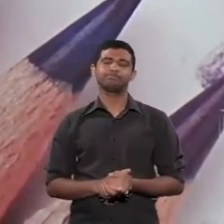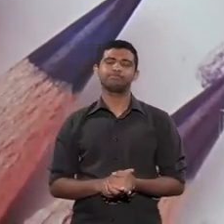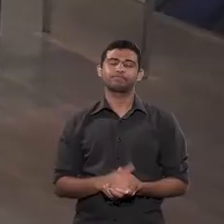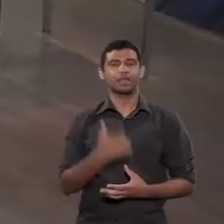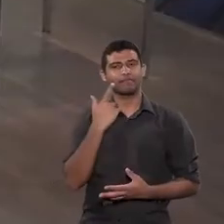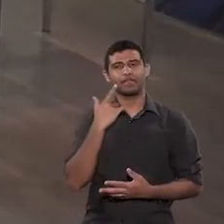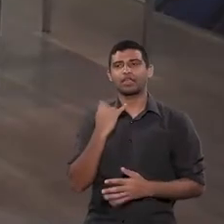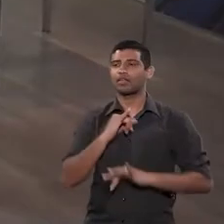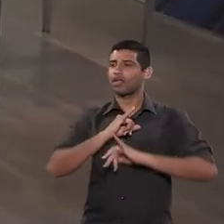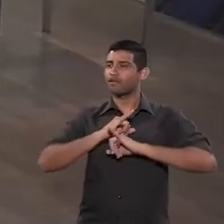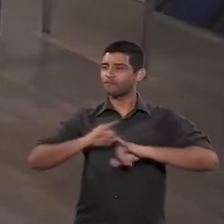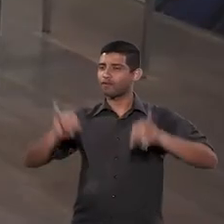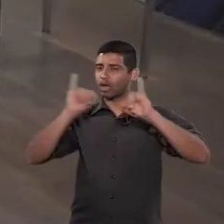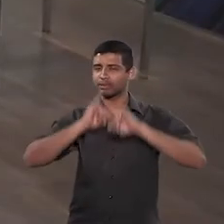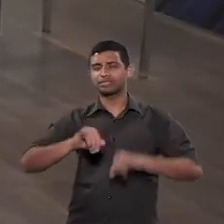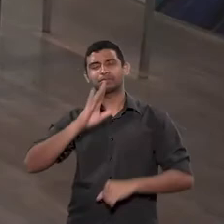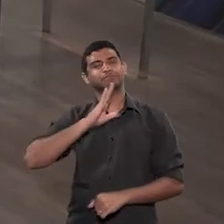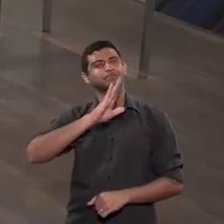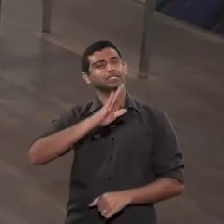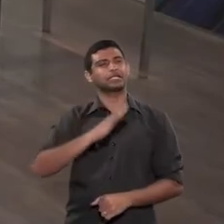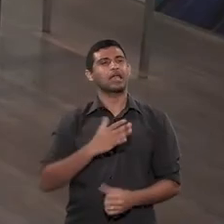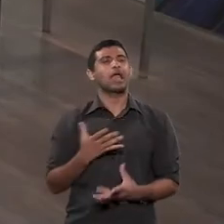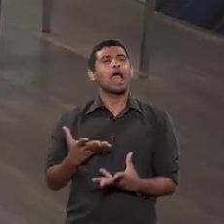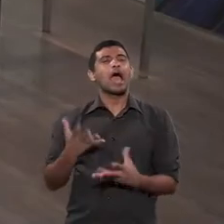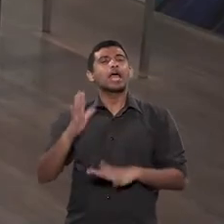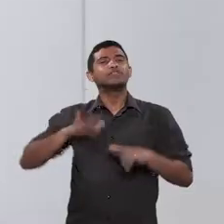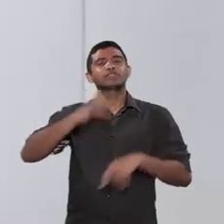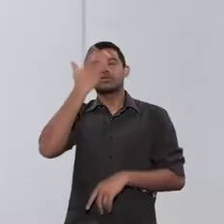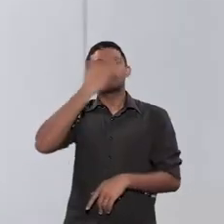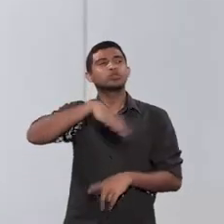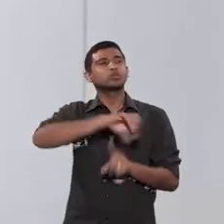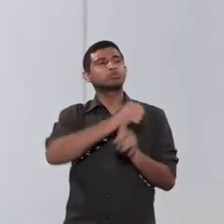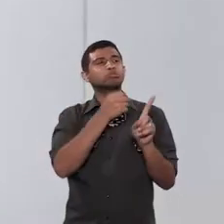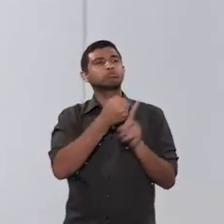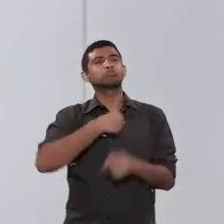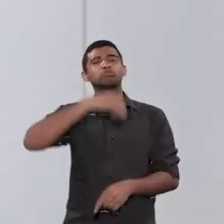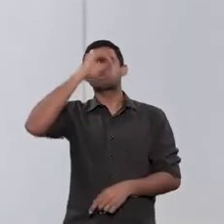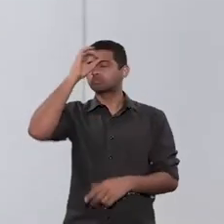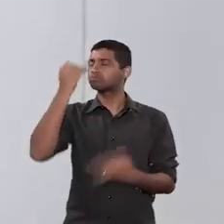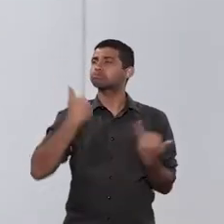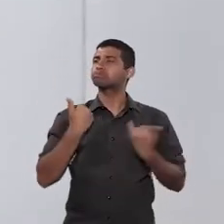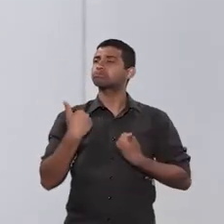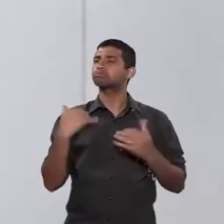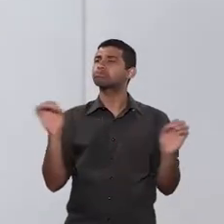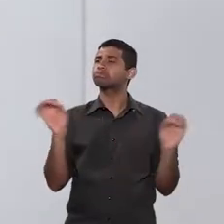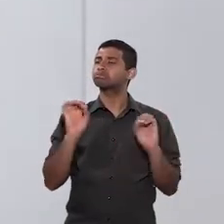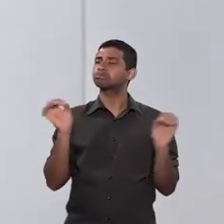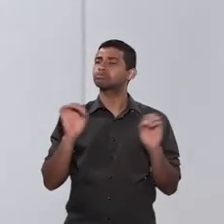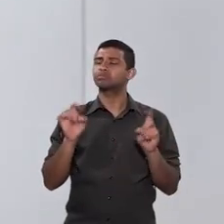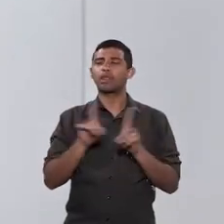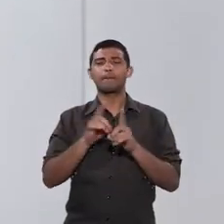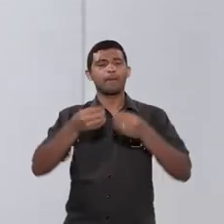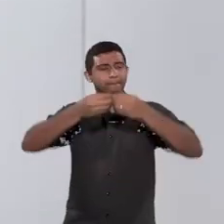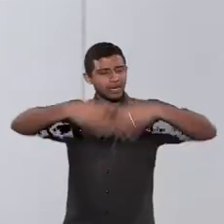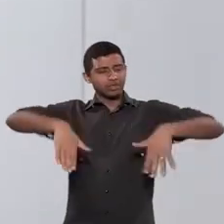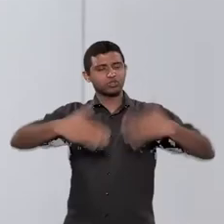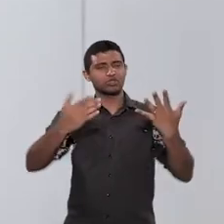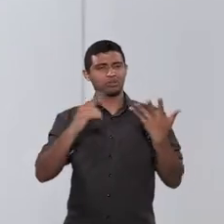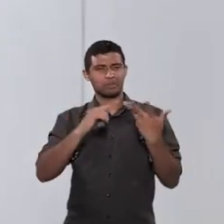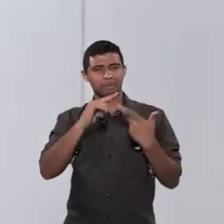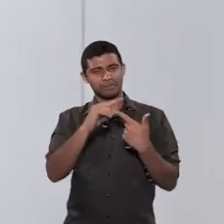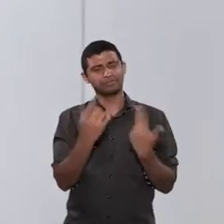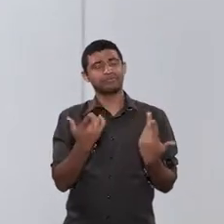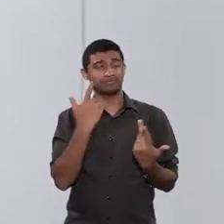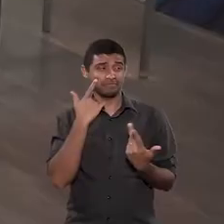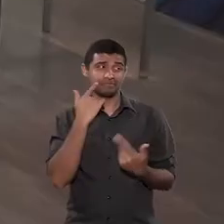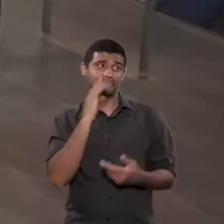sem dúvida informação sem dúvida informação as pessoas tem muito pouca informação sobre o tema sobre as consequências exatamente acho